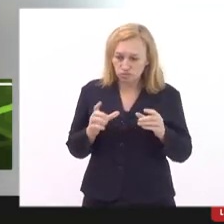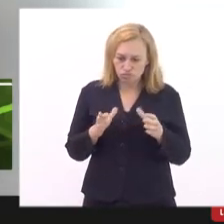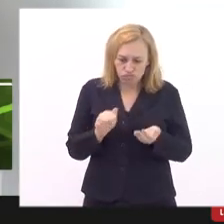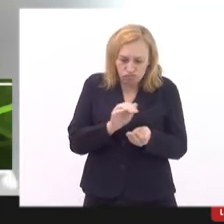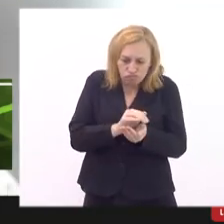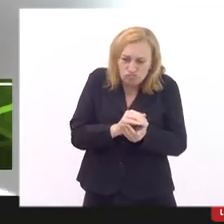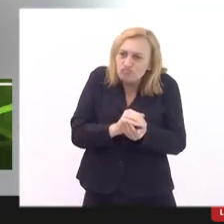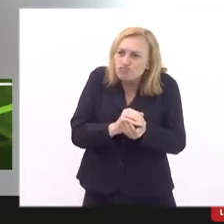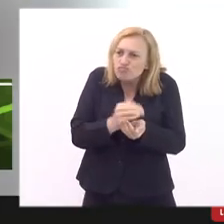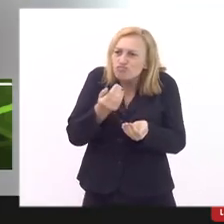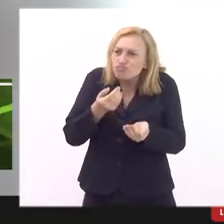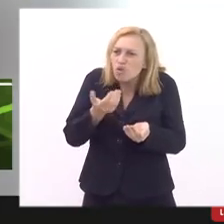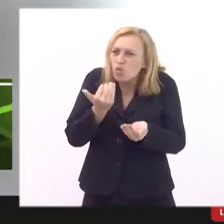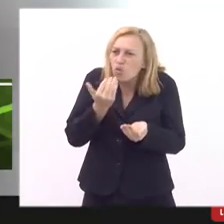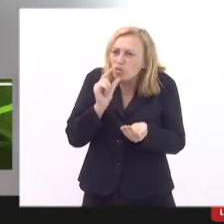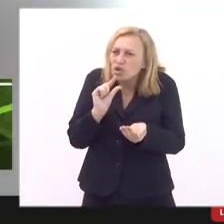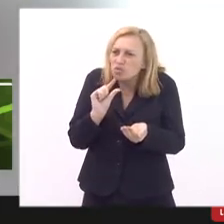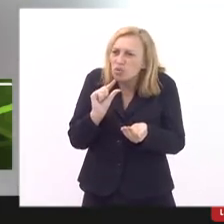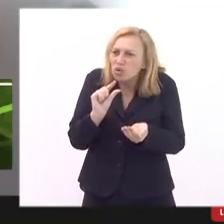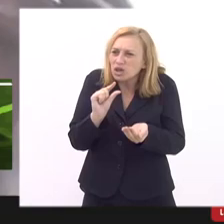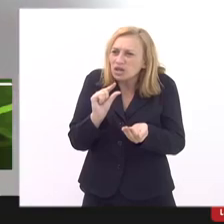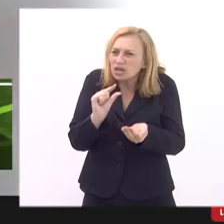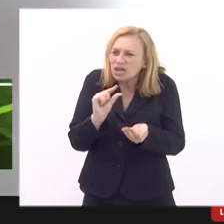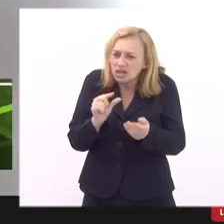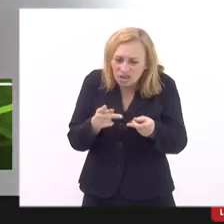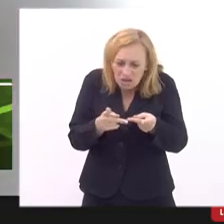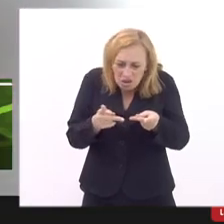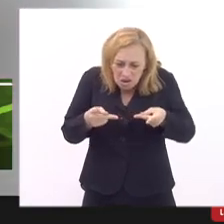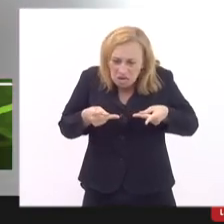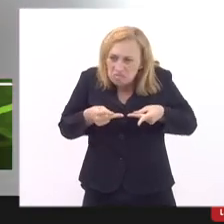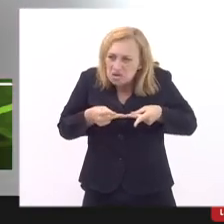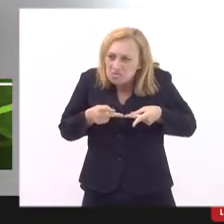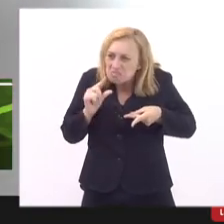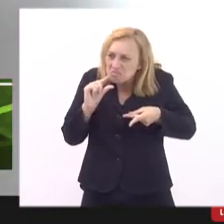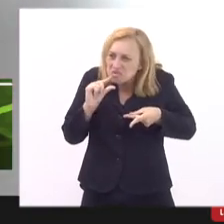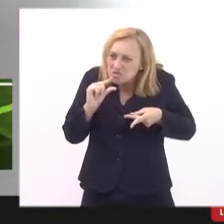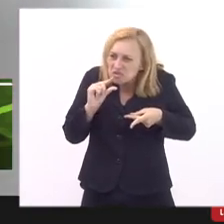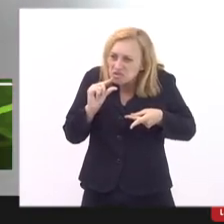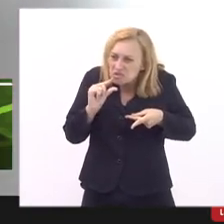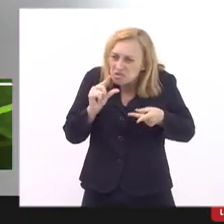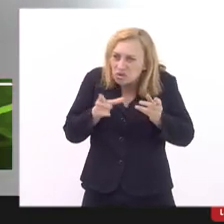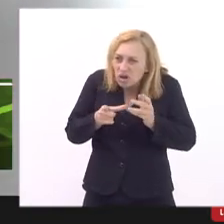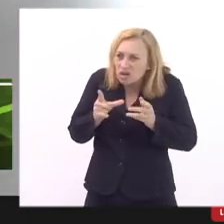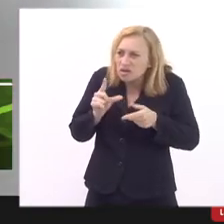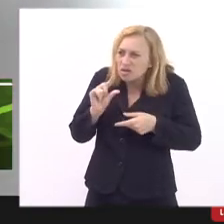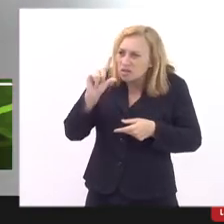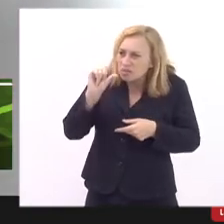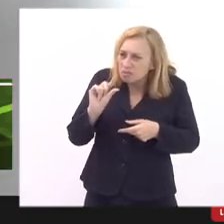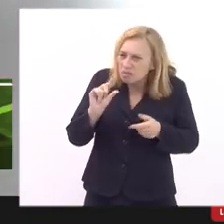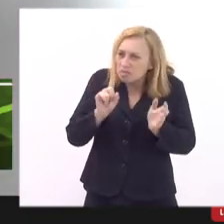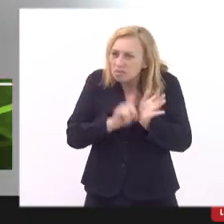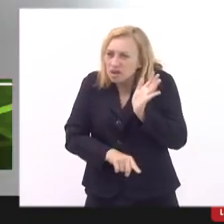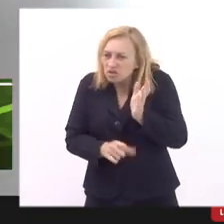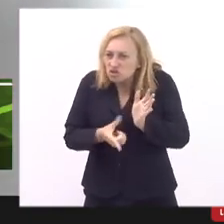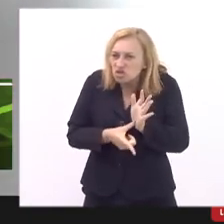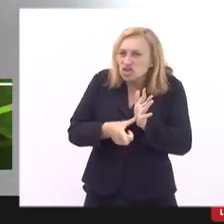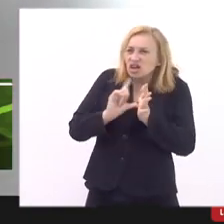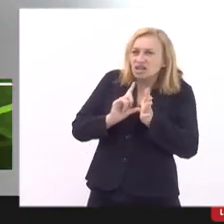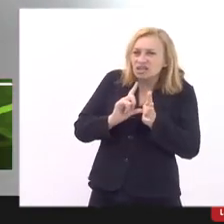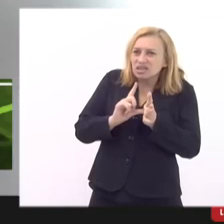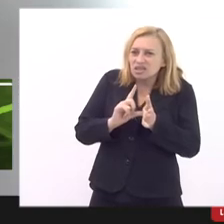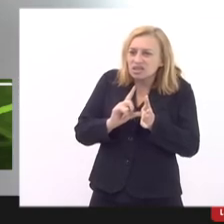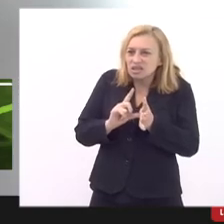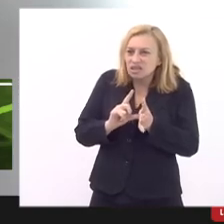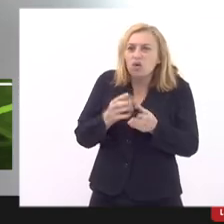o prato que é servido ele é menor vem menos do que vinha antes né e como é que esses ajustes